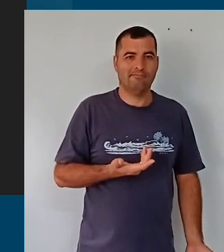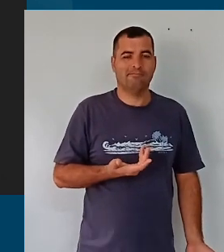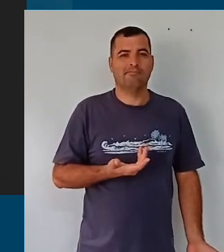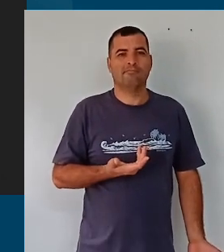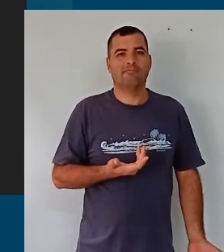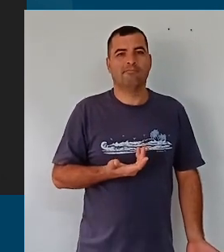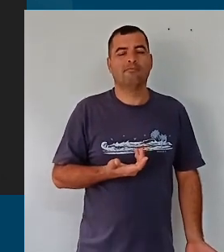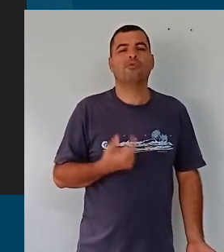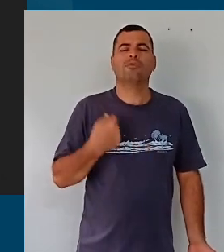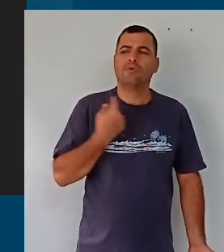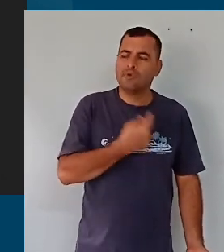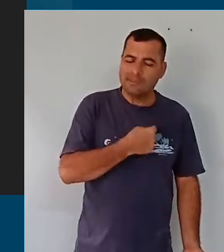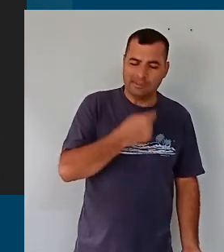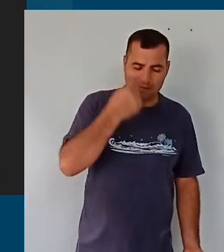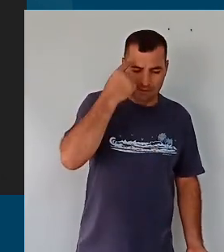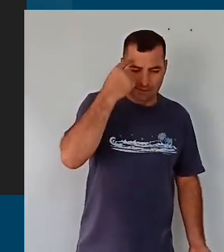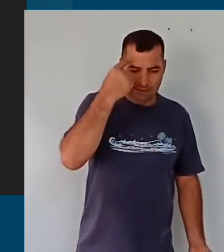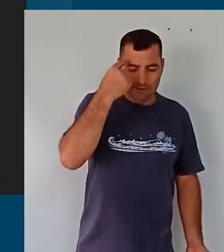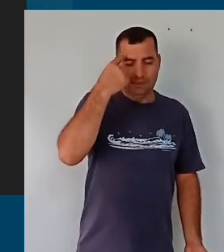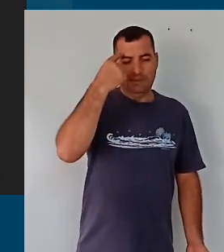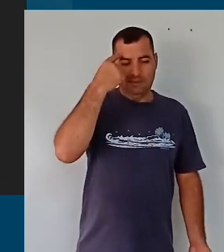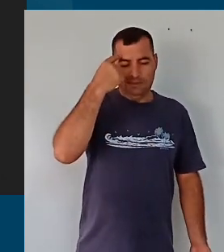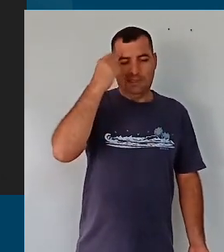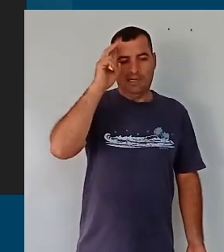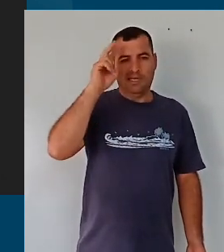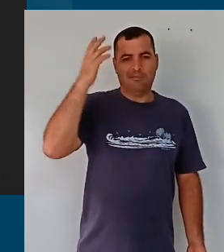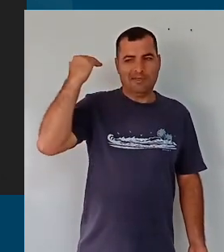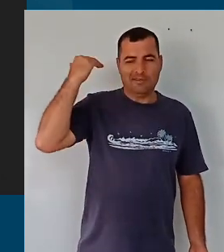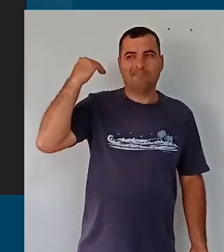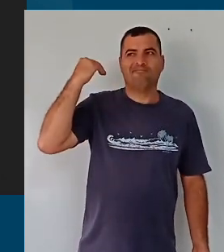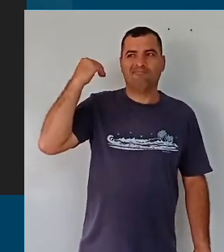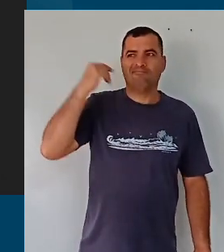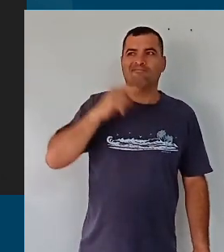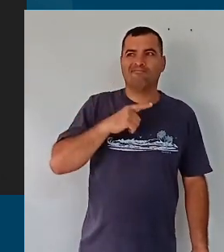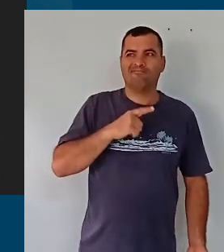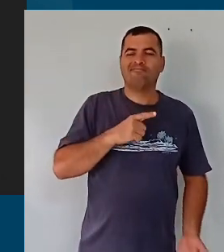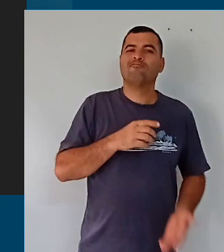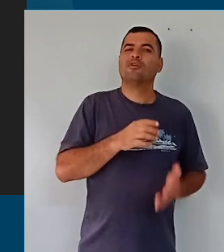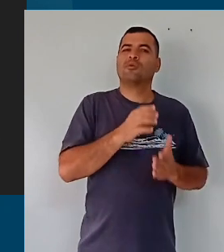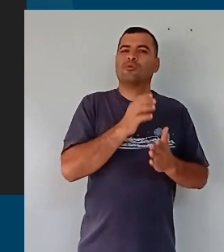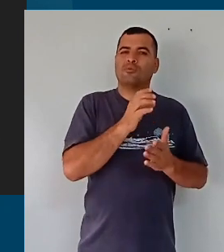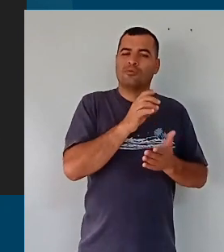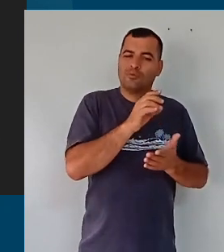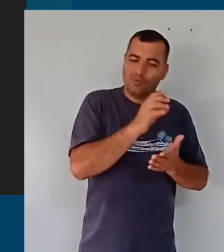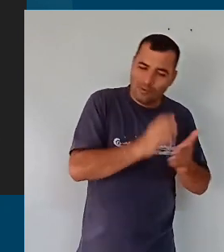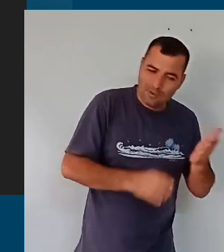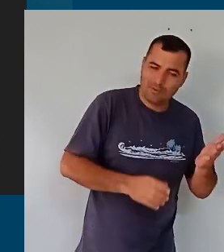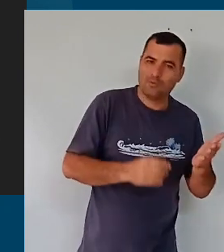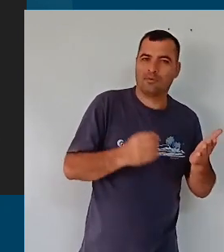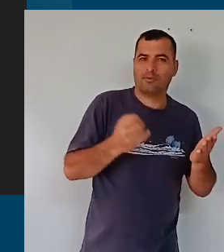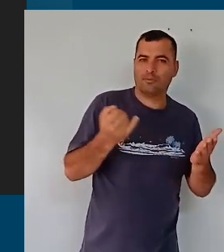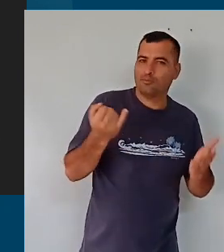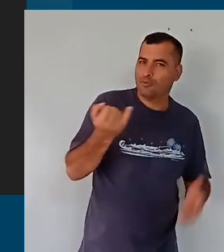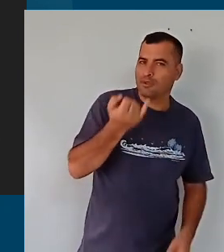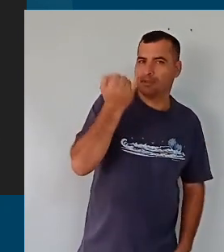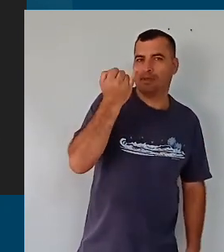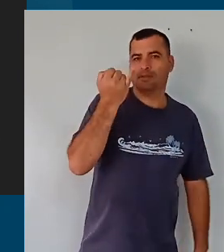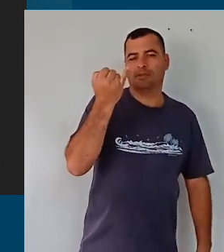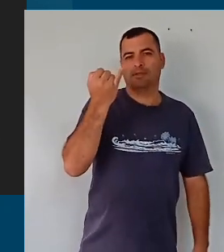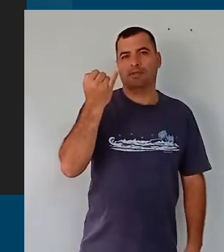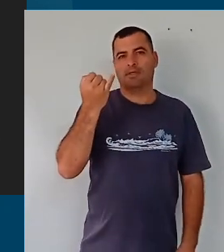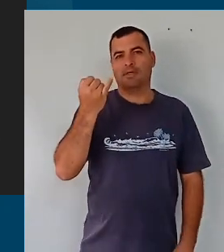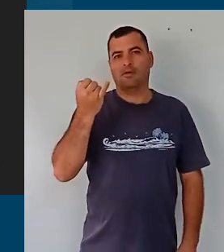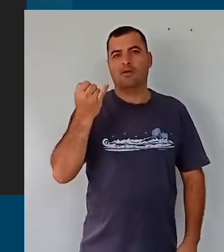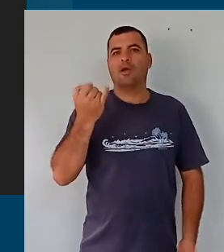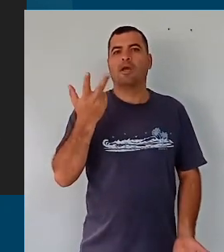eu fico aqui numa anamnese emocional com relação a tudo isso, porque o currículo, ele foi ponto-chave de um